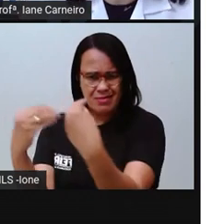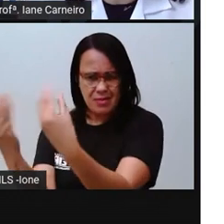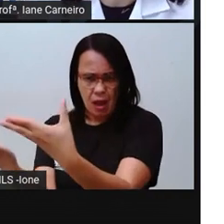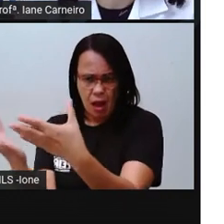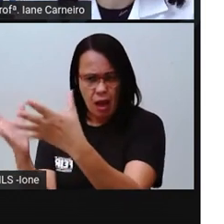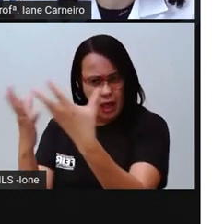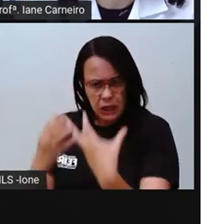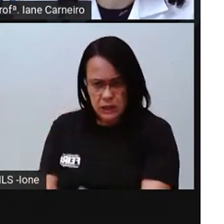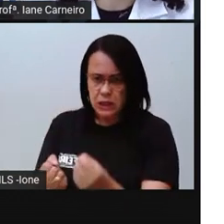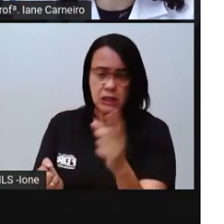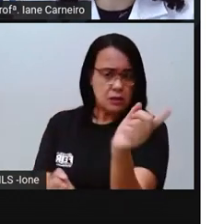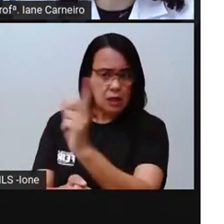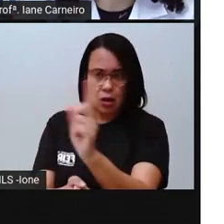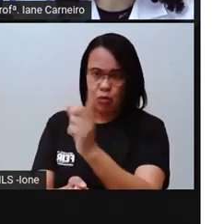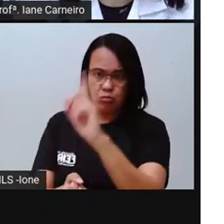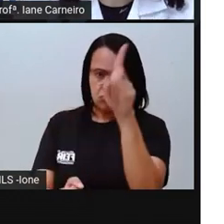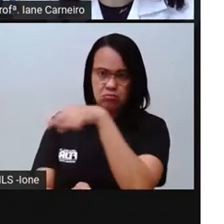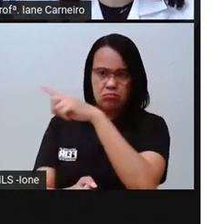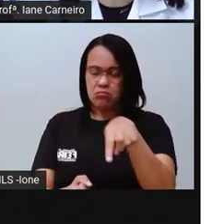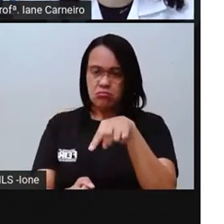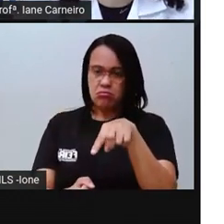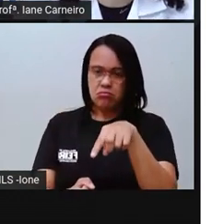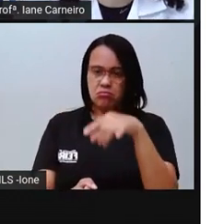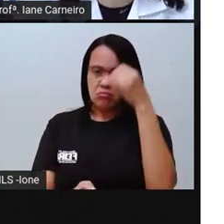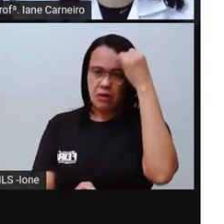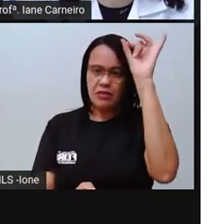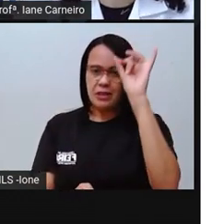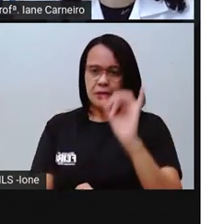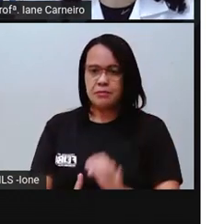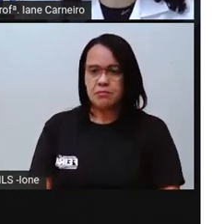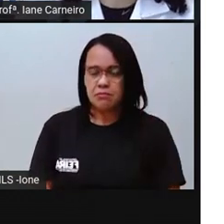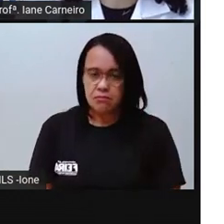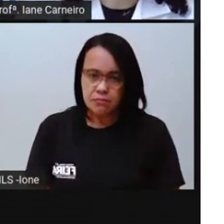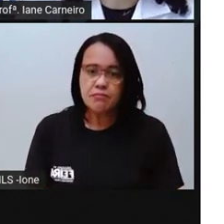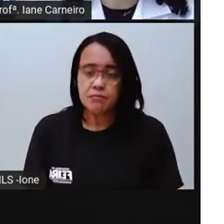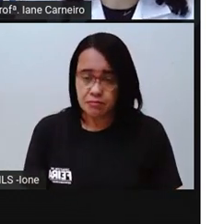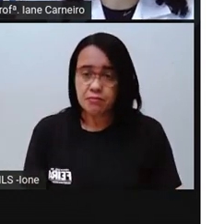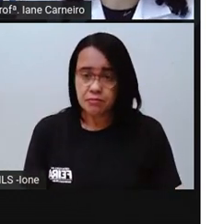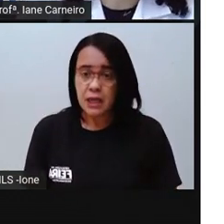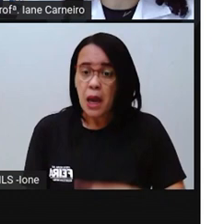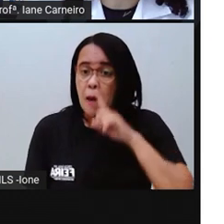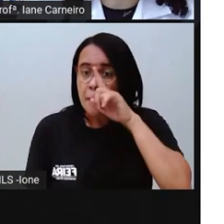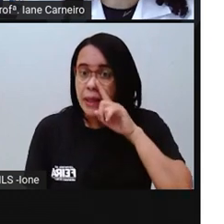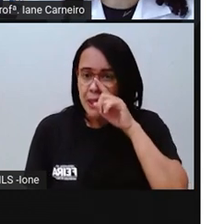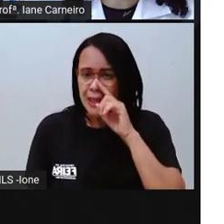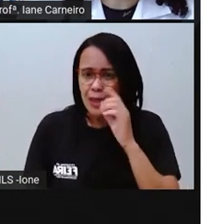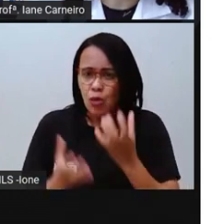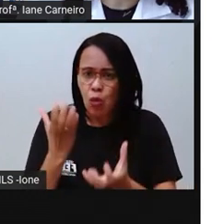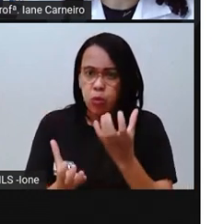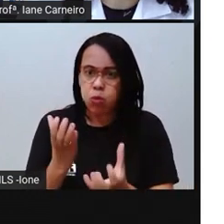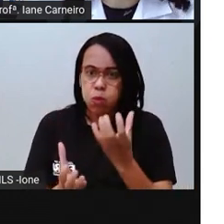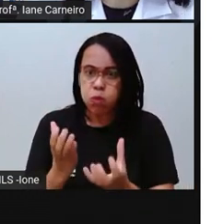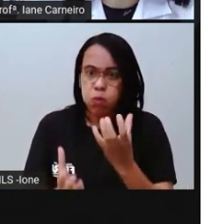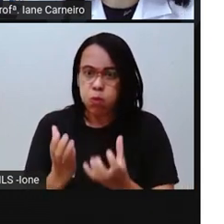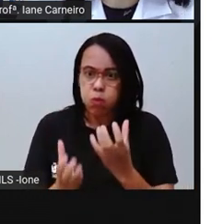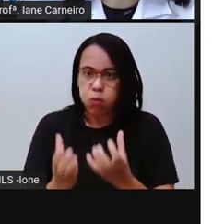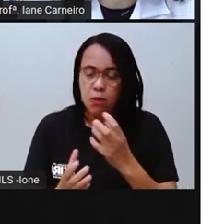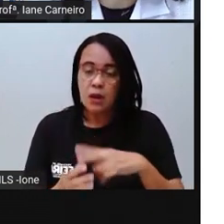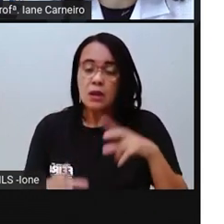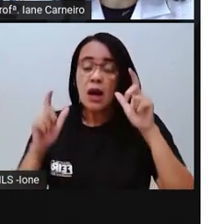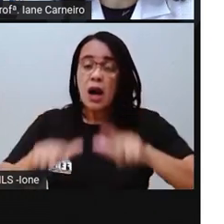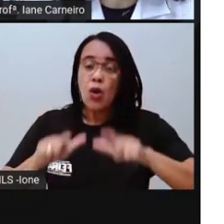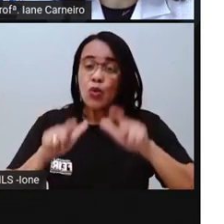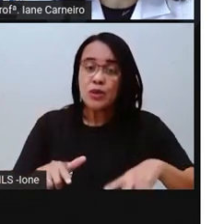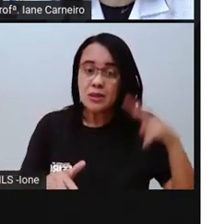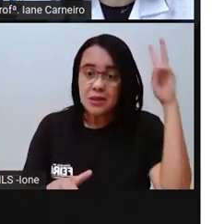e nem comida. Tá joia? E o último, ó, perigo de se queimar. Ah, na cozinha. Lembra que a Pró